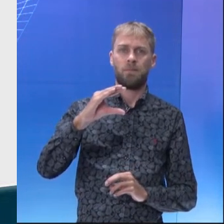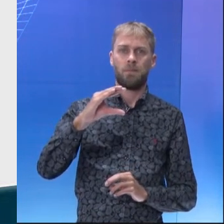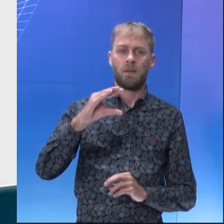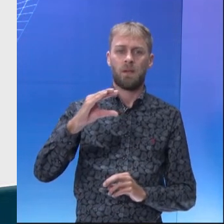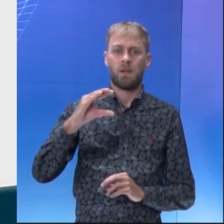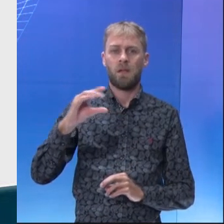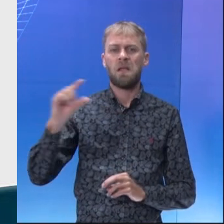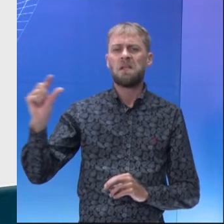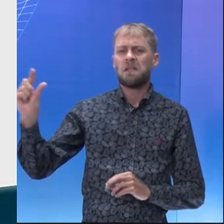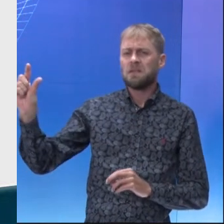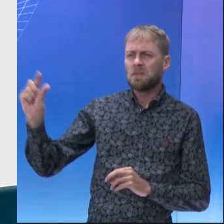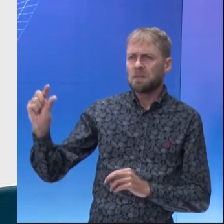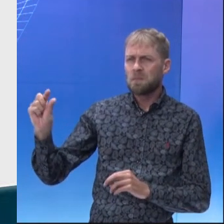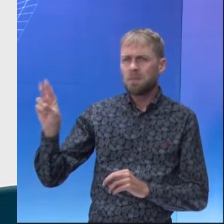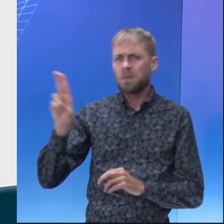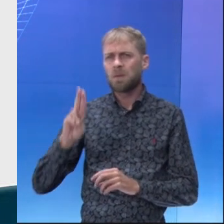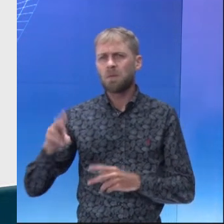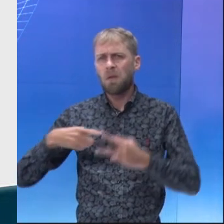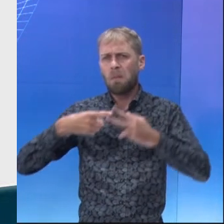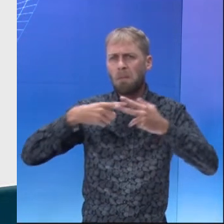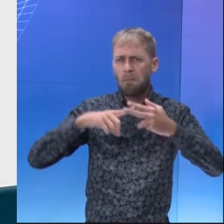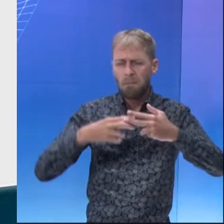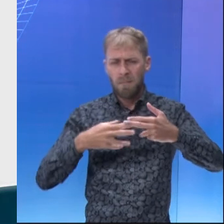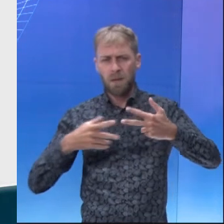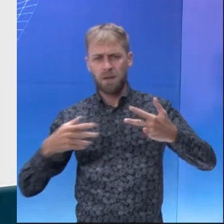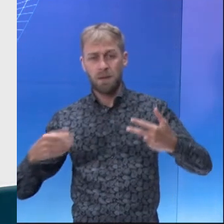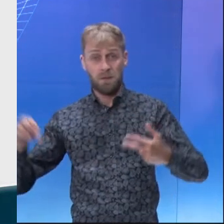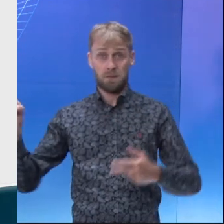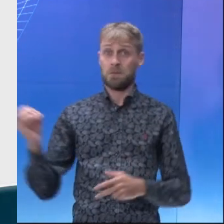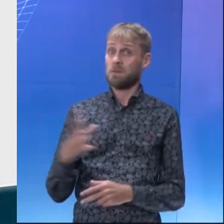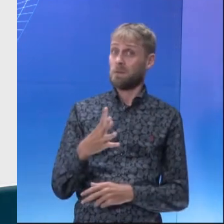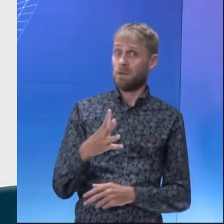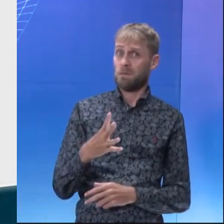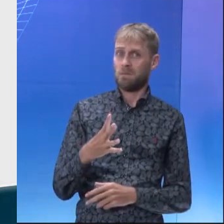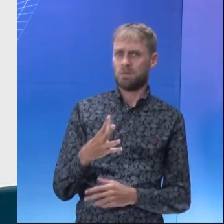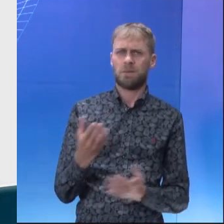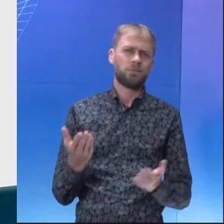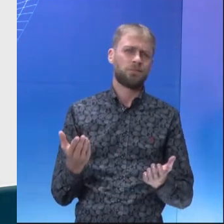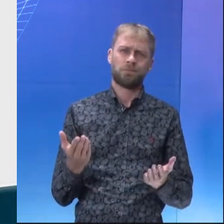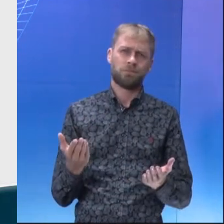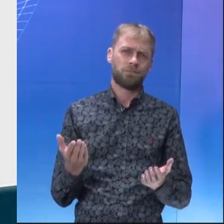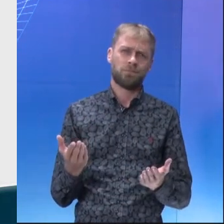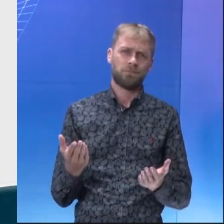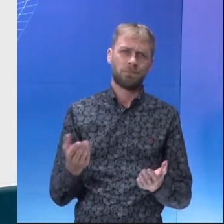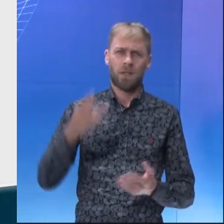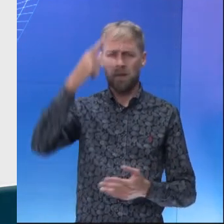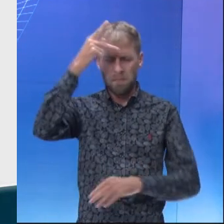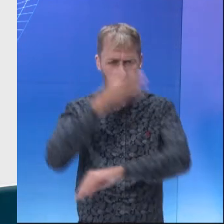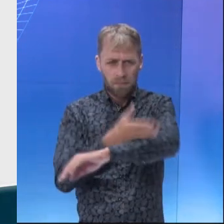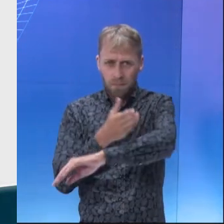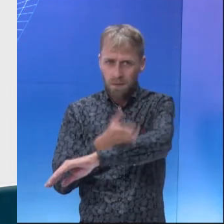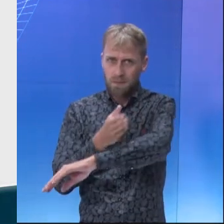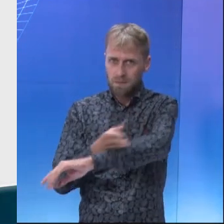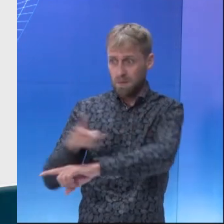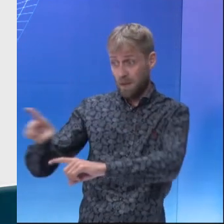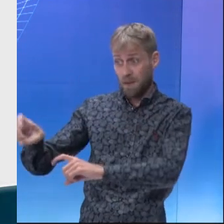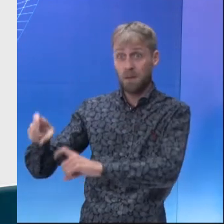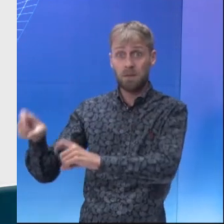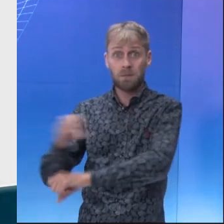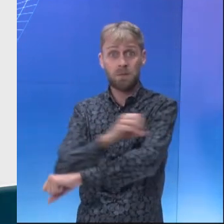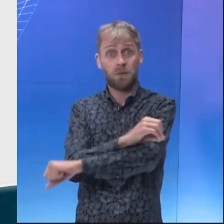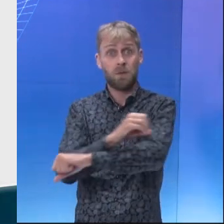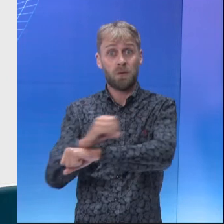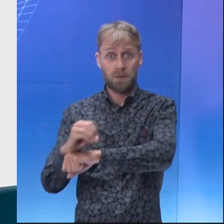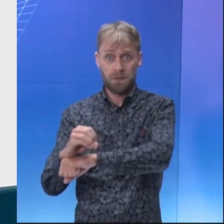letra C fala em restringir o emprego de maquinário moderno. Gente, para se praticar a